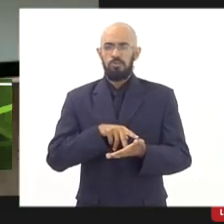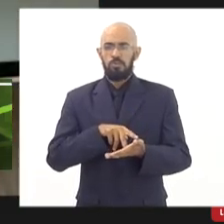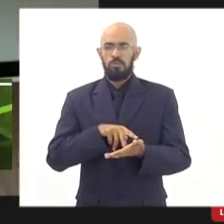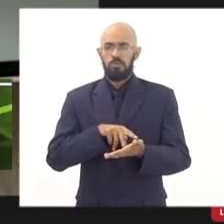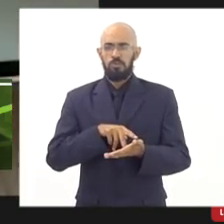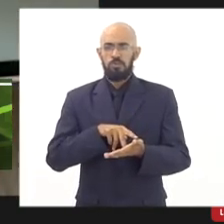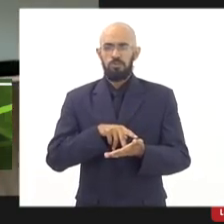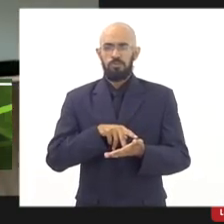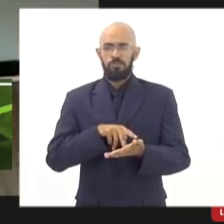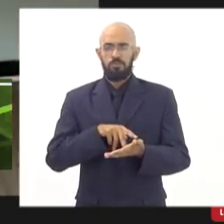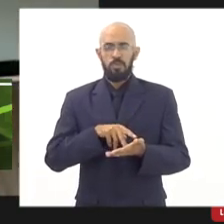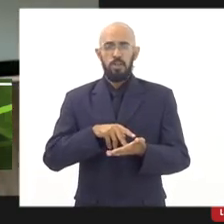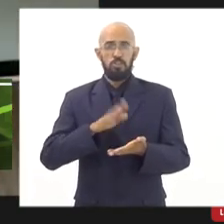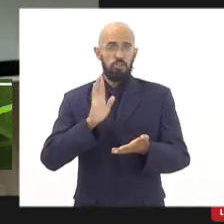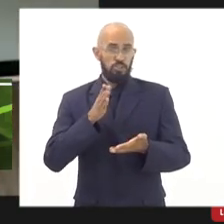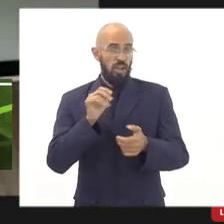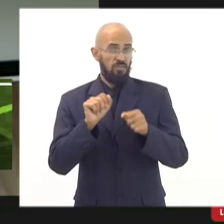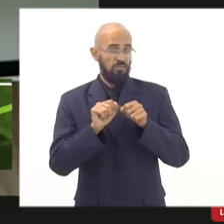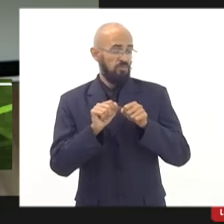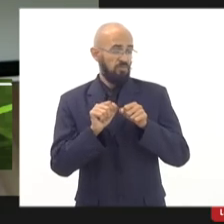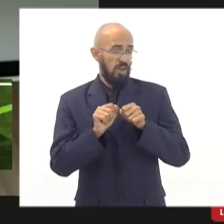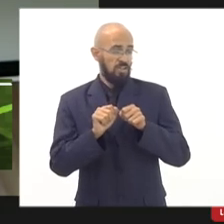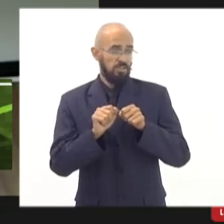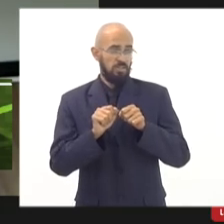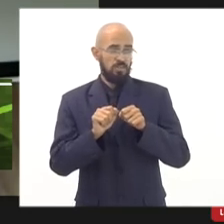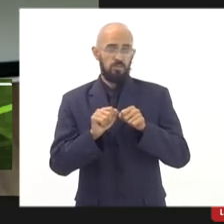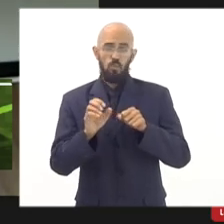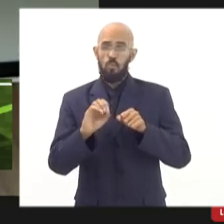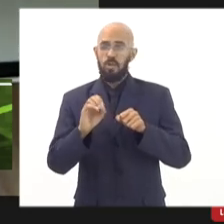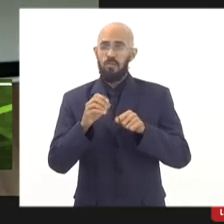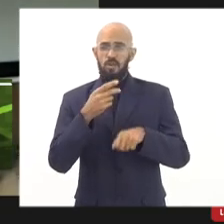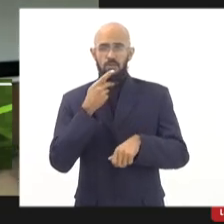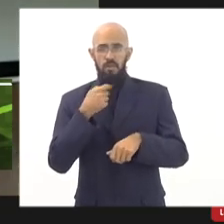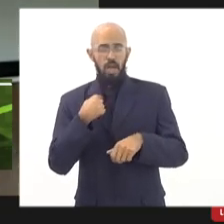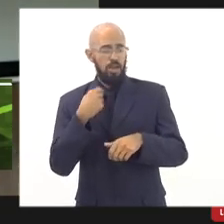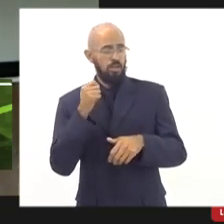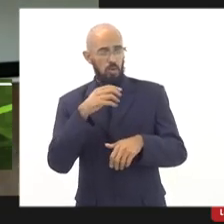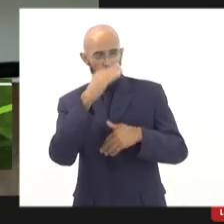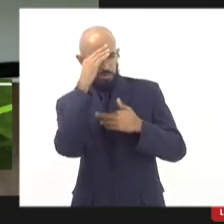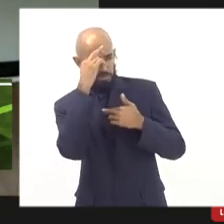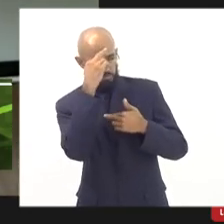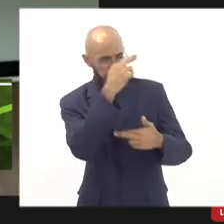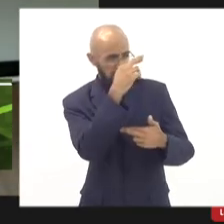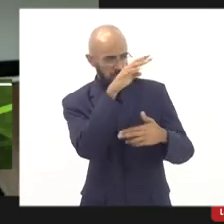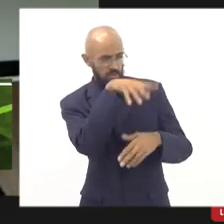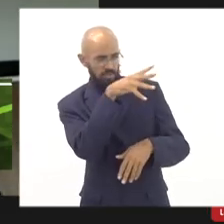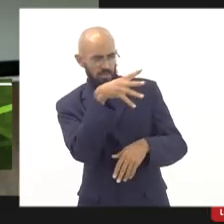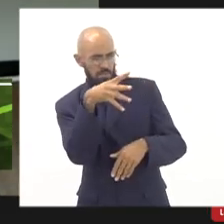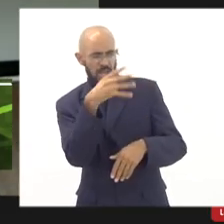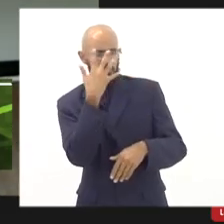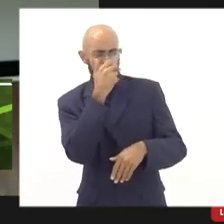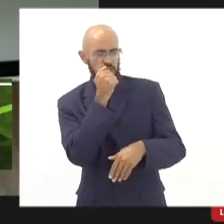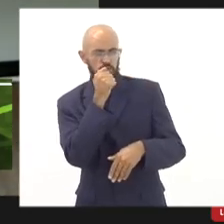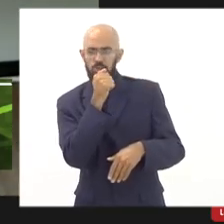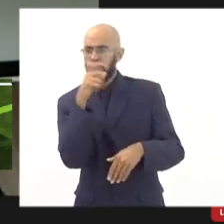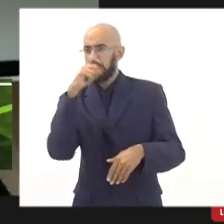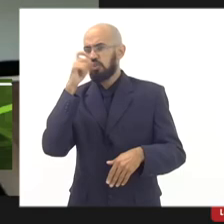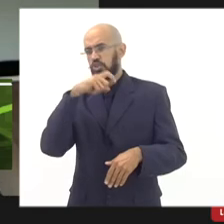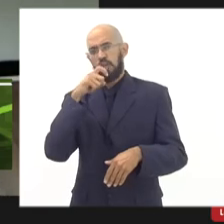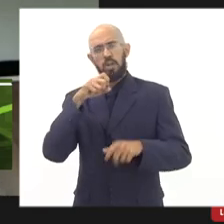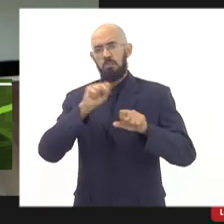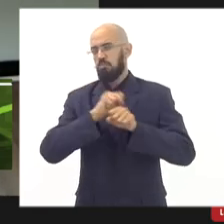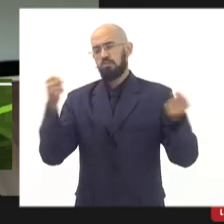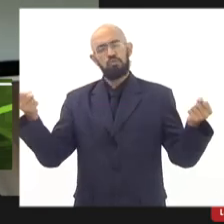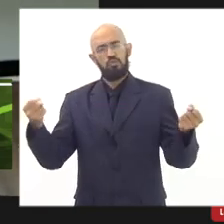extraoficialmente a gente já faz. Ninguém aqui vai dizer cumpra a tabela bonitinho. Está mentindo. Não tem